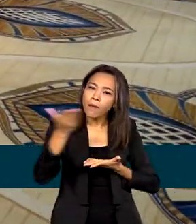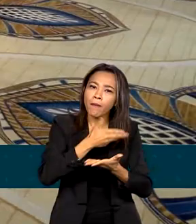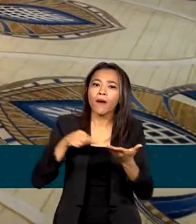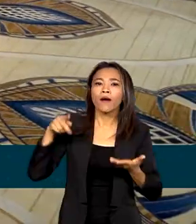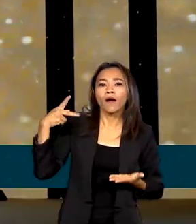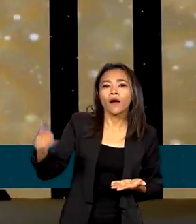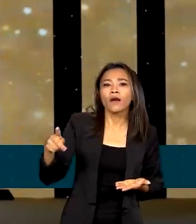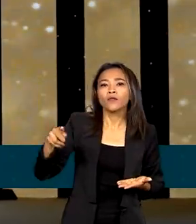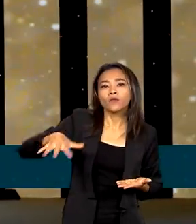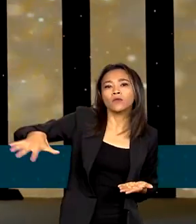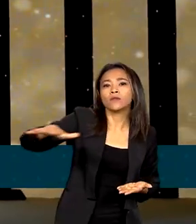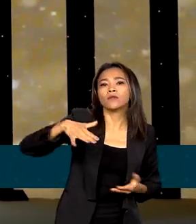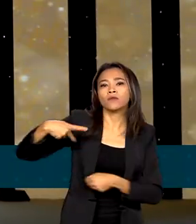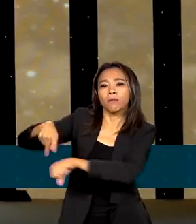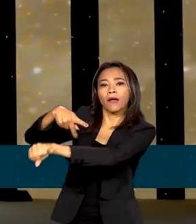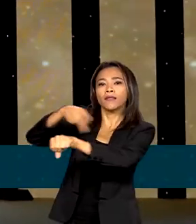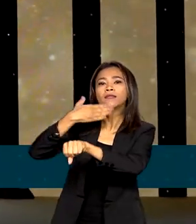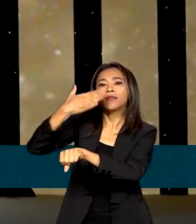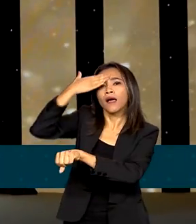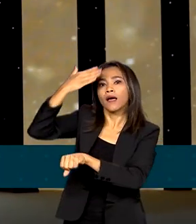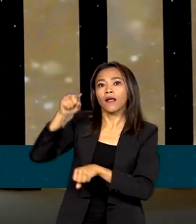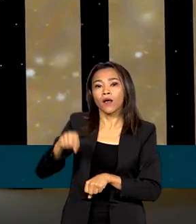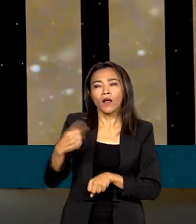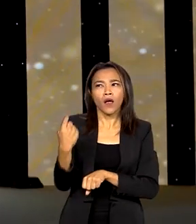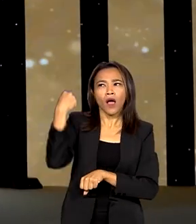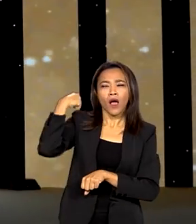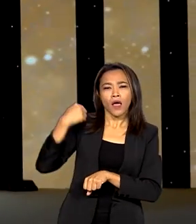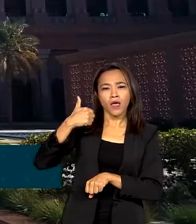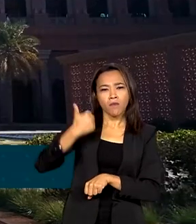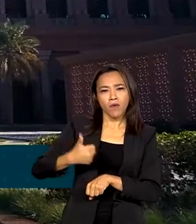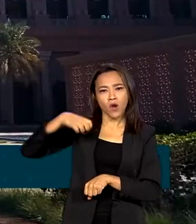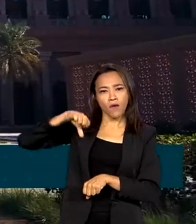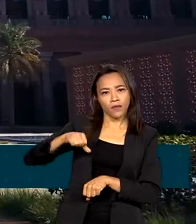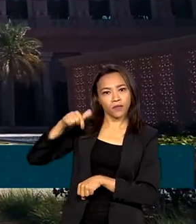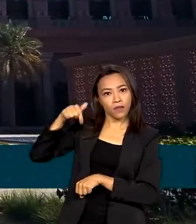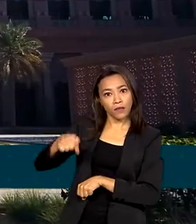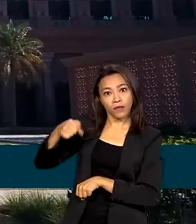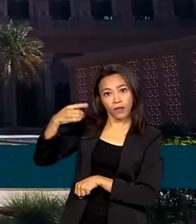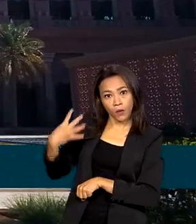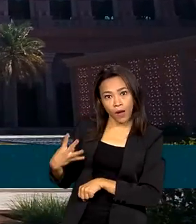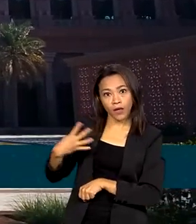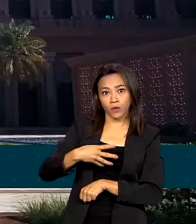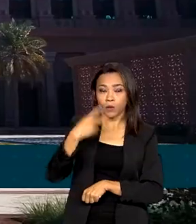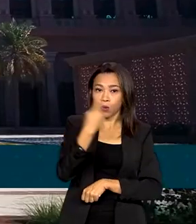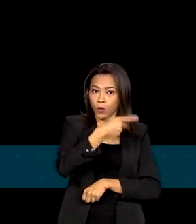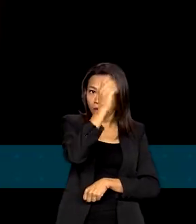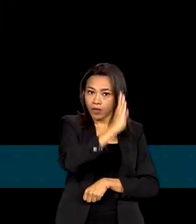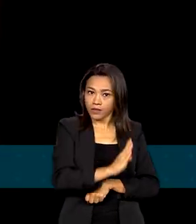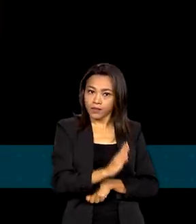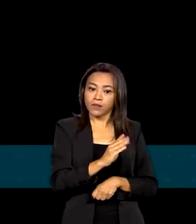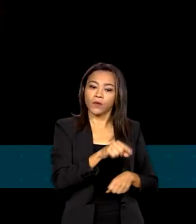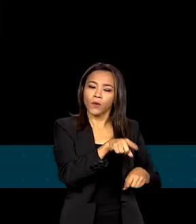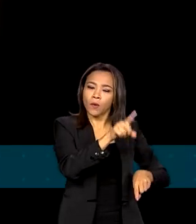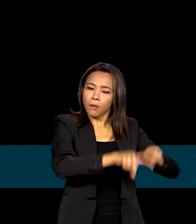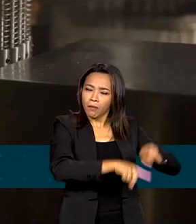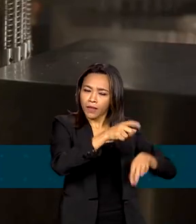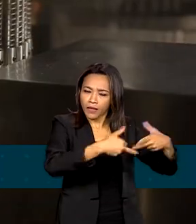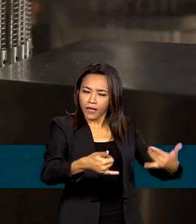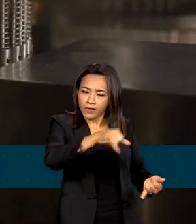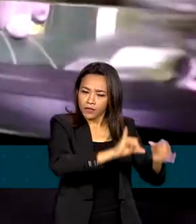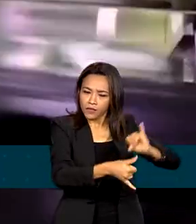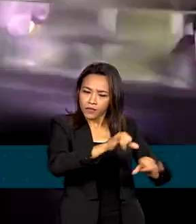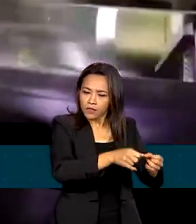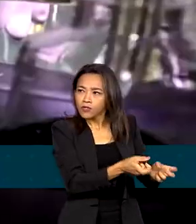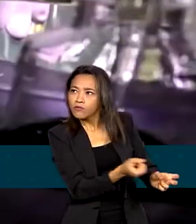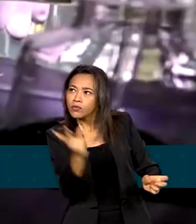Árabes Unidos começou em 1974. O Brasil importa do país árabe produtos químicos e